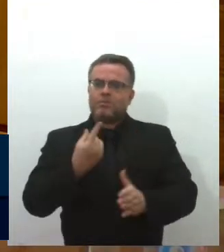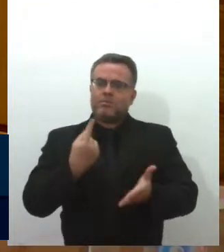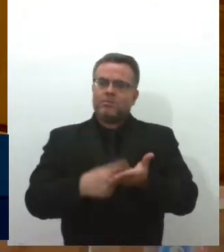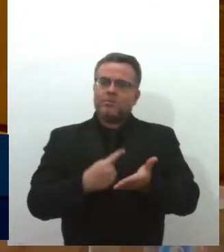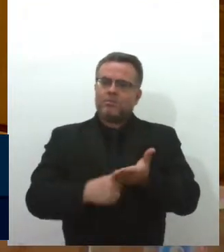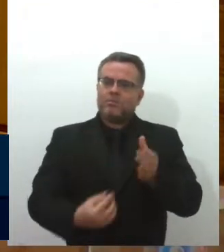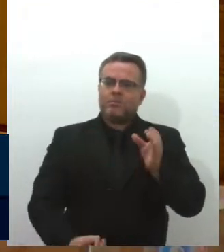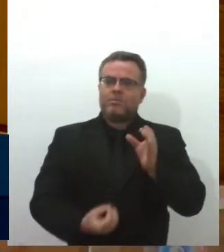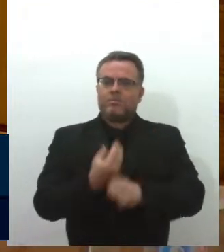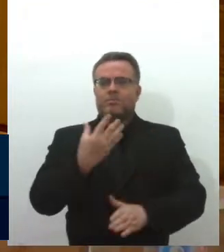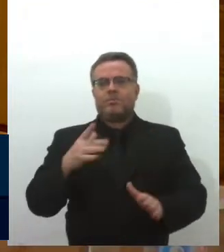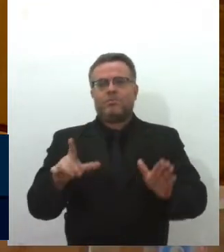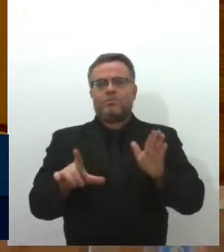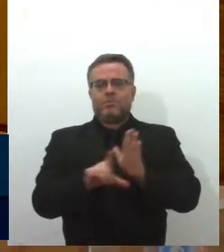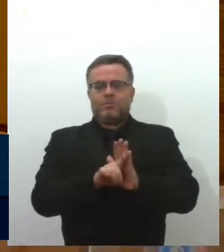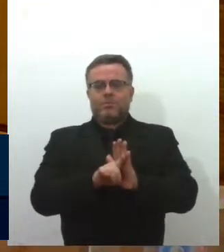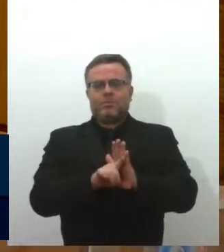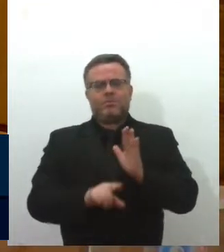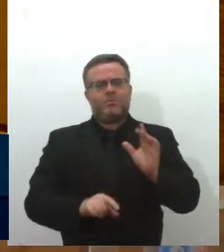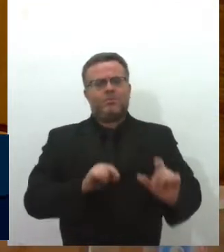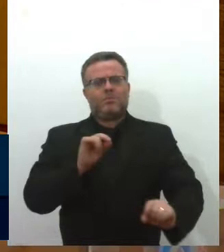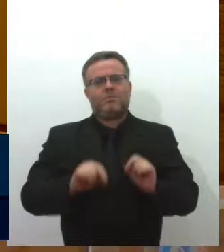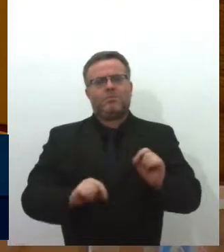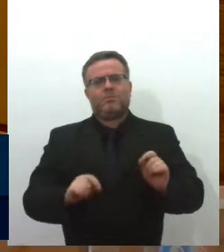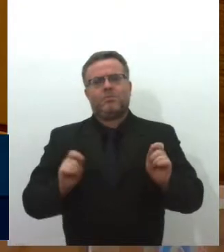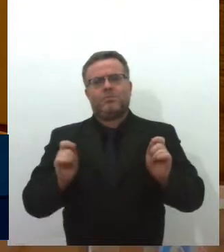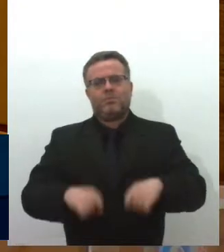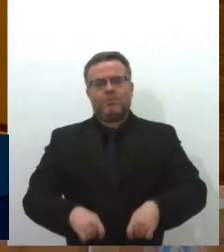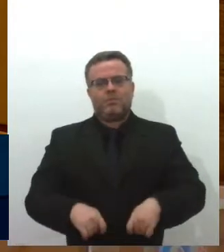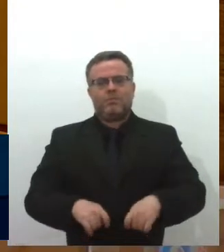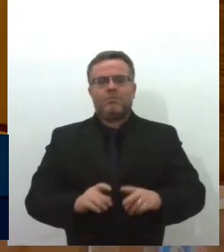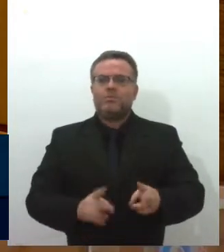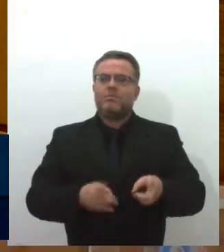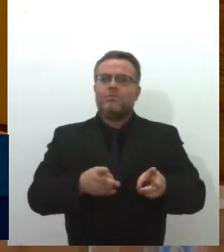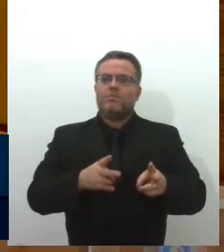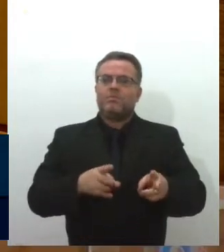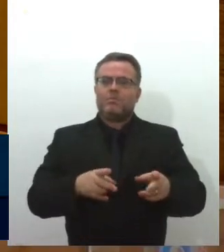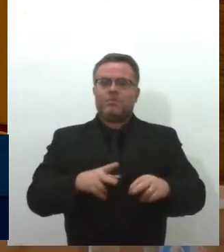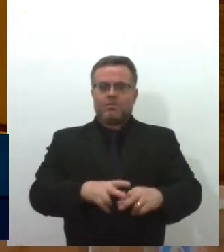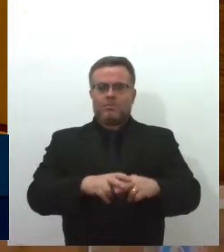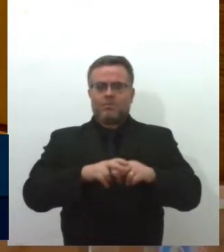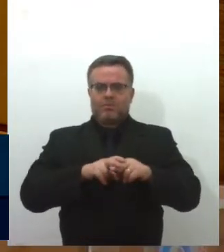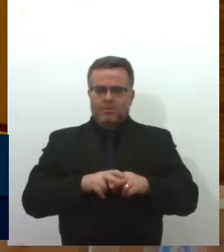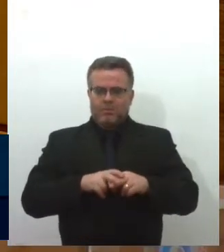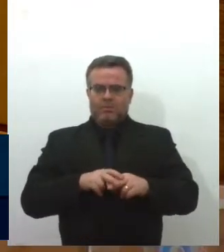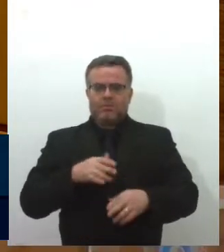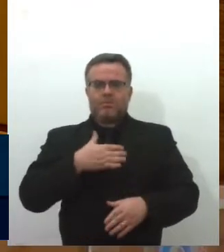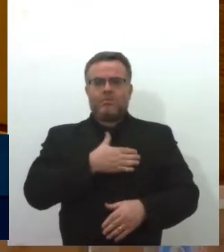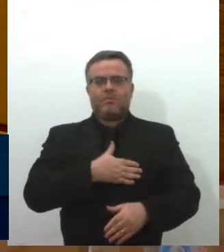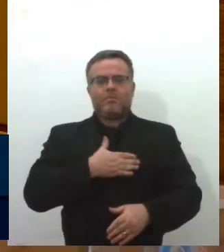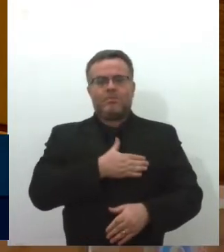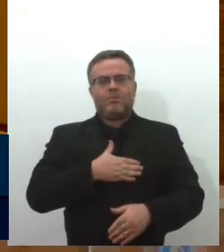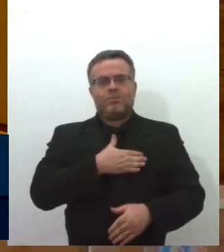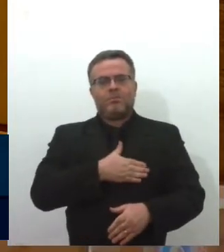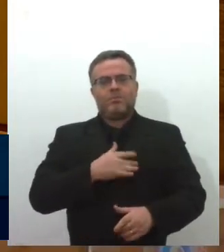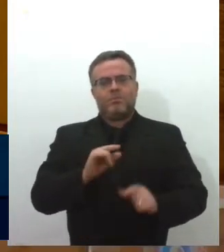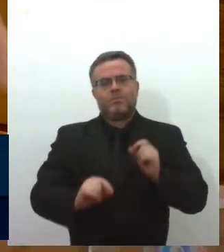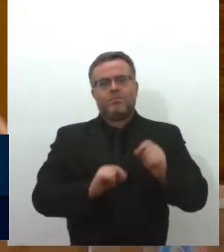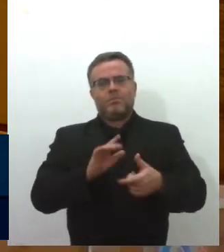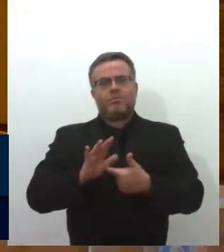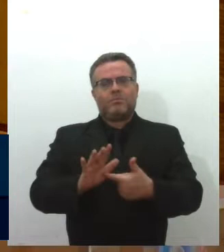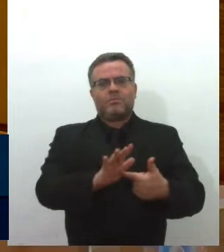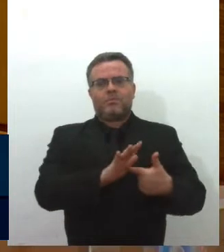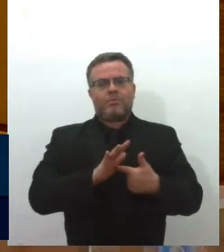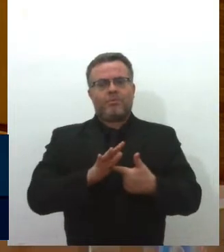também para essa carteira. E aí, eu gostaria de mostrar uma